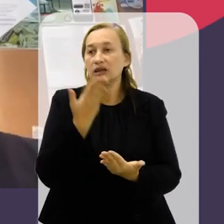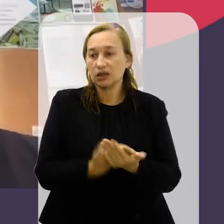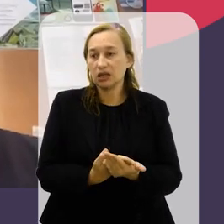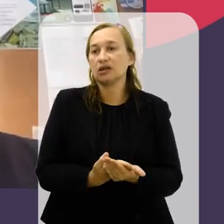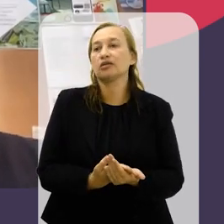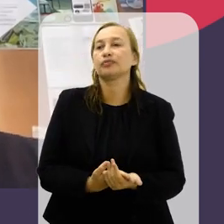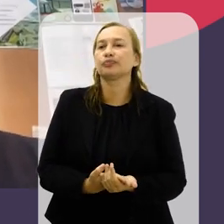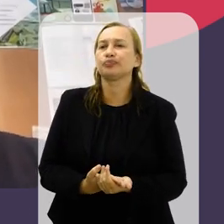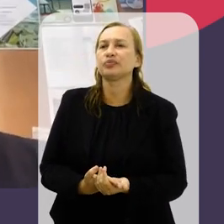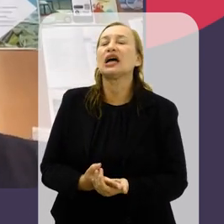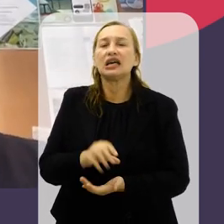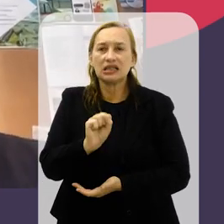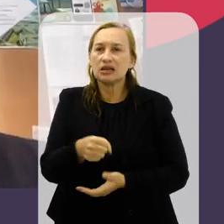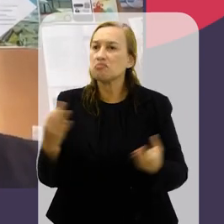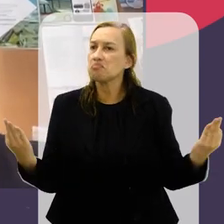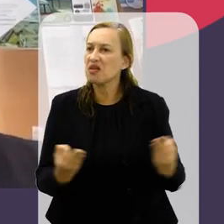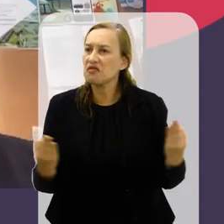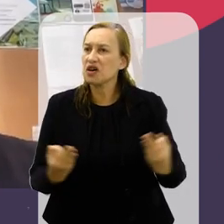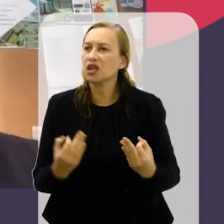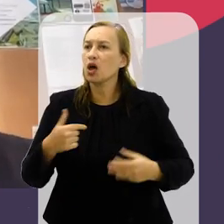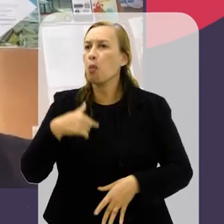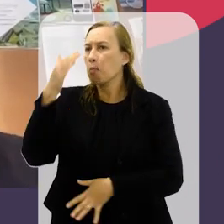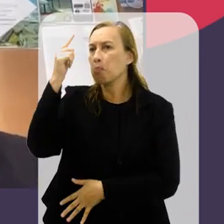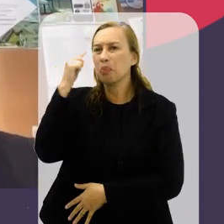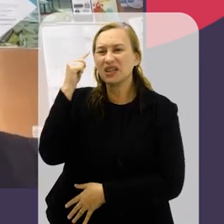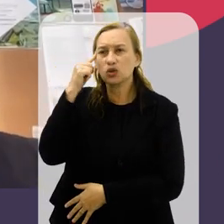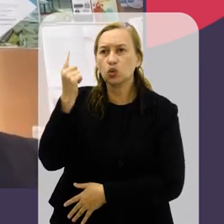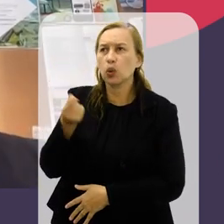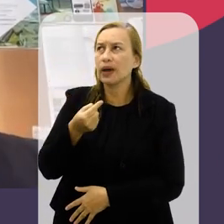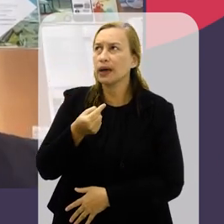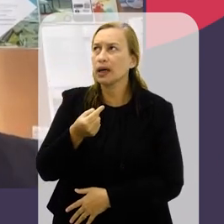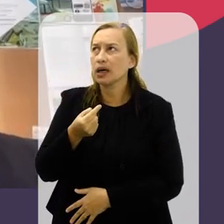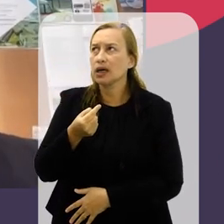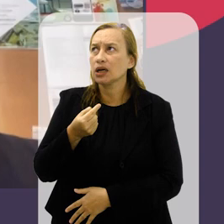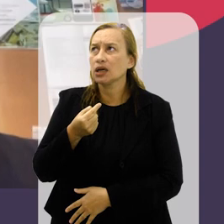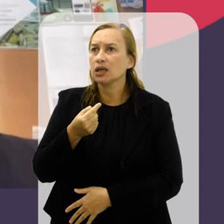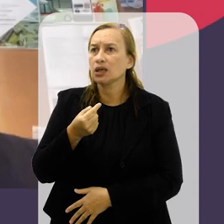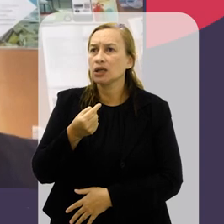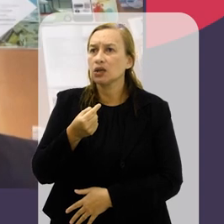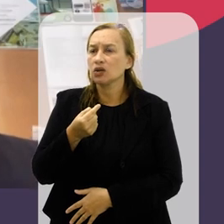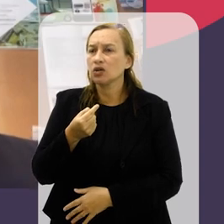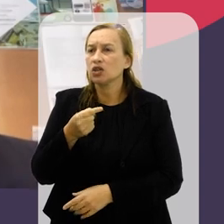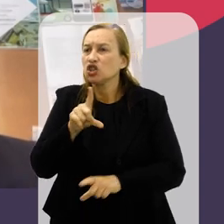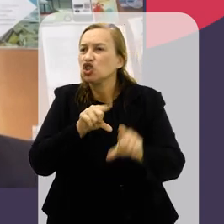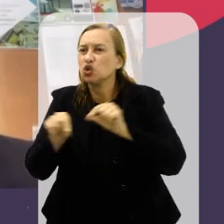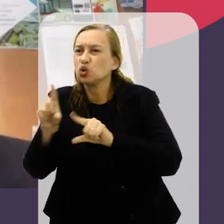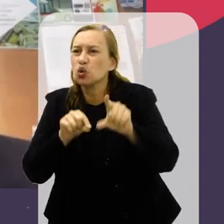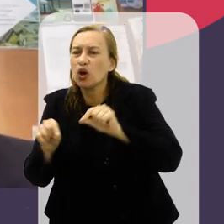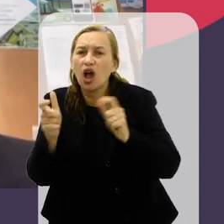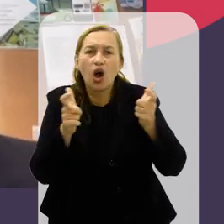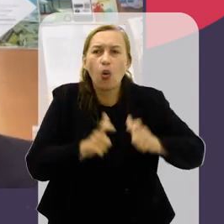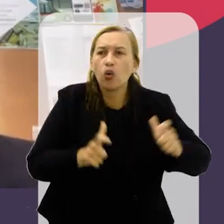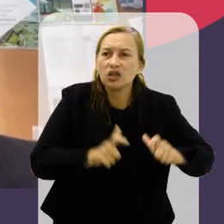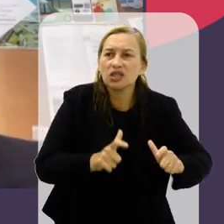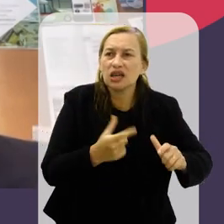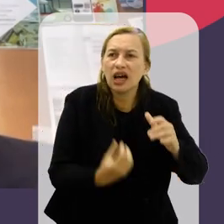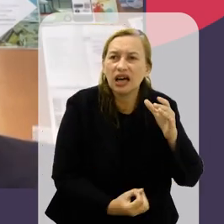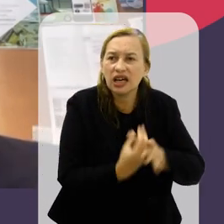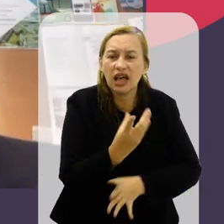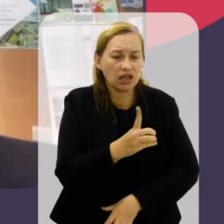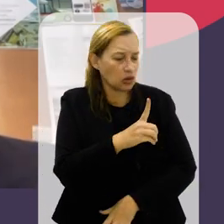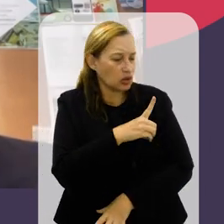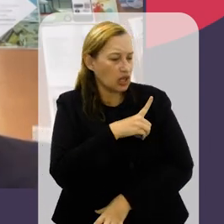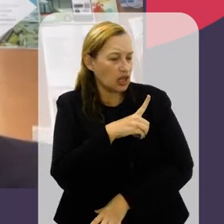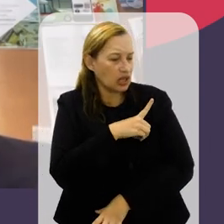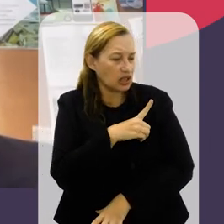dados e de informação confiável. Sim, perfeito. Eu penso, por exemplo, numa